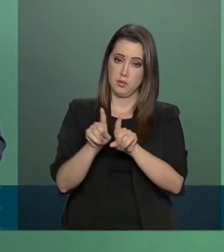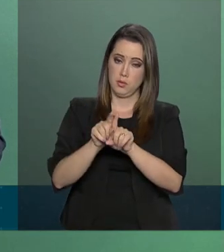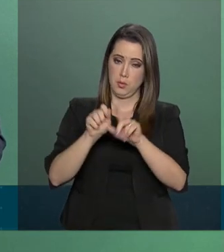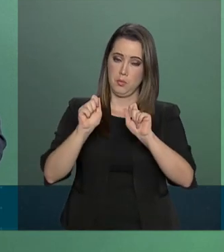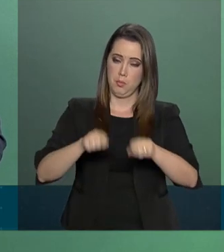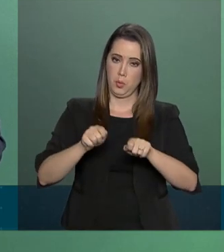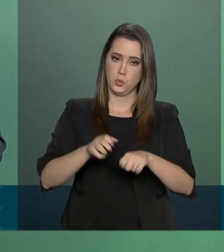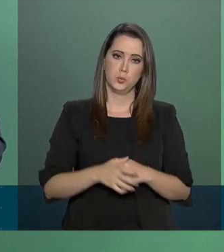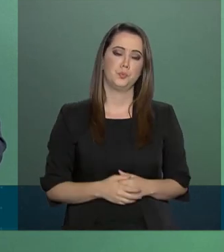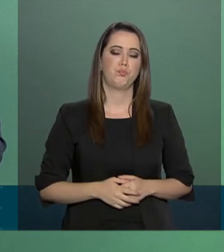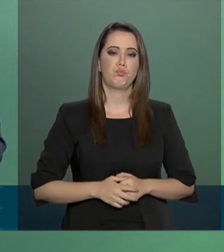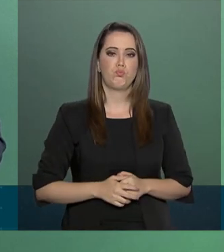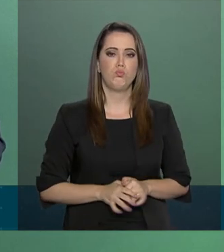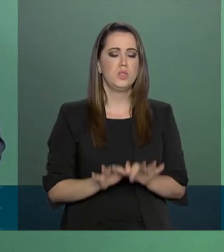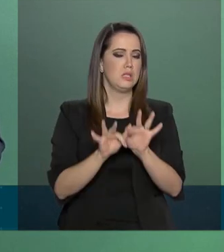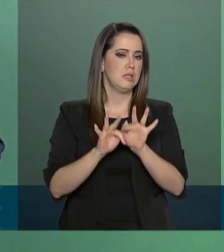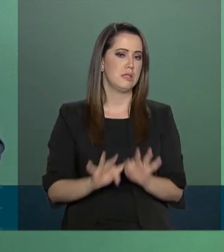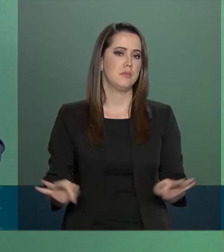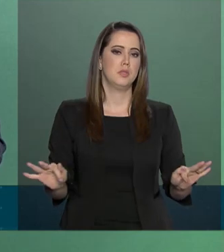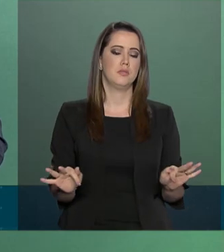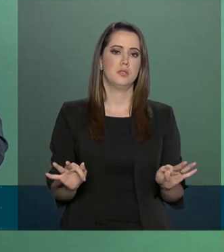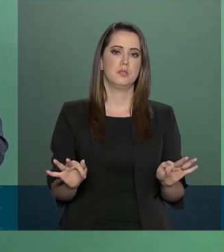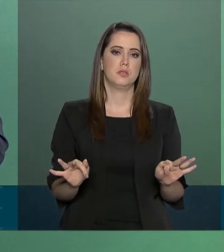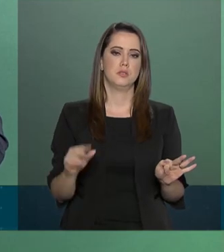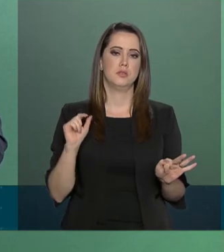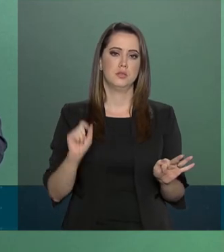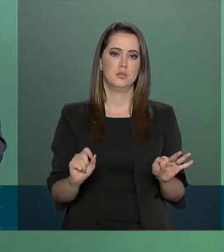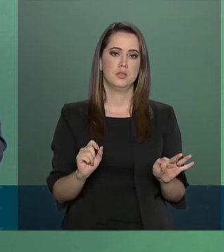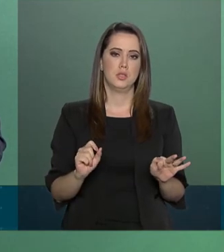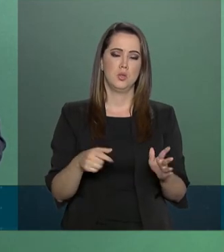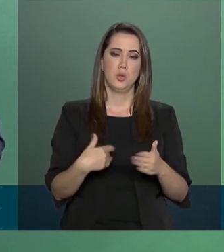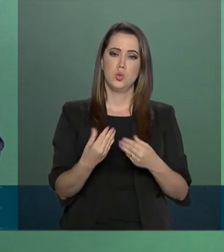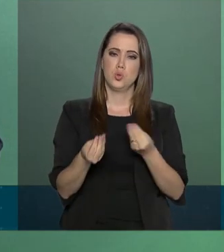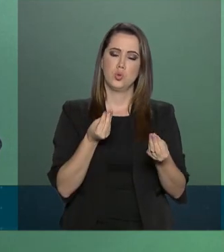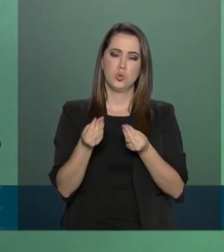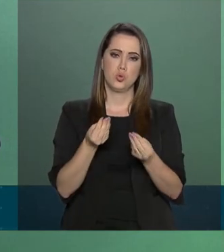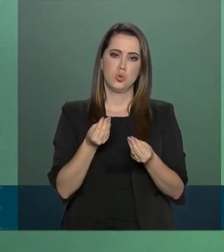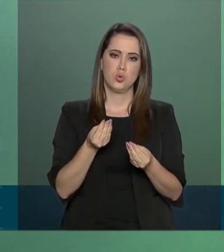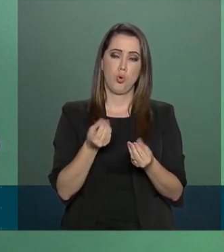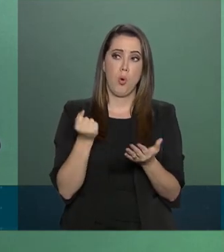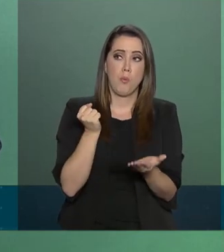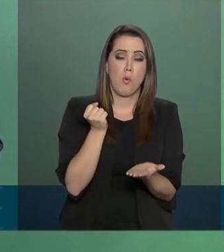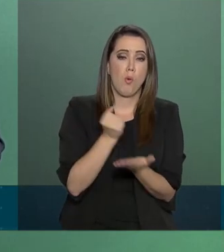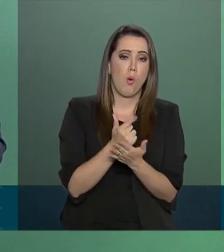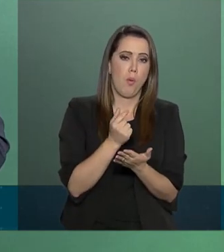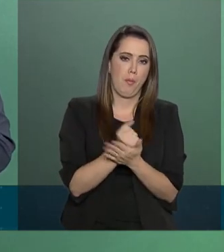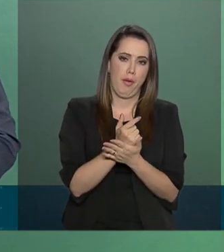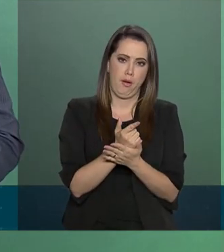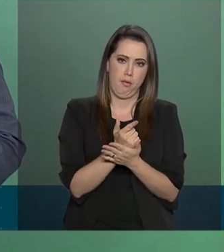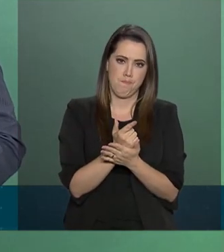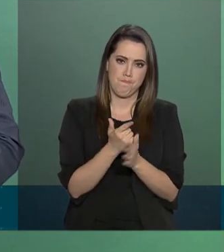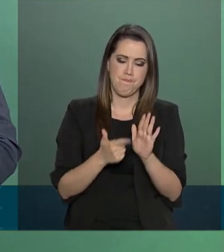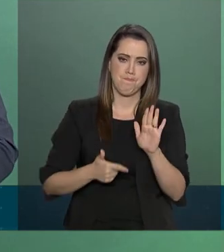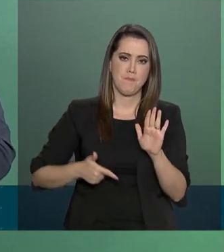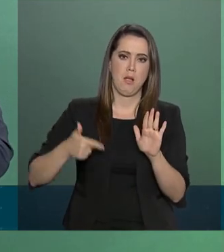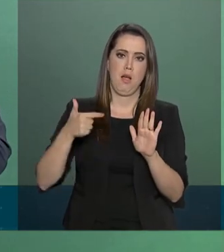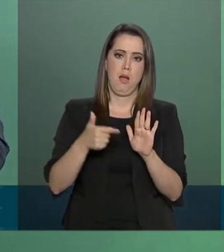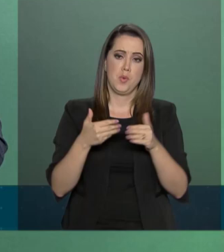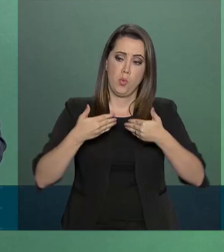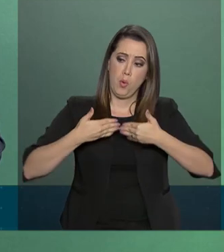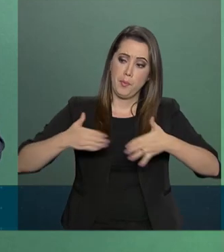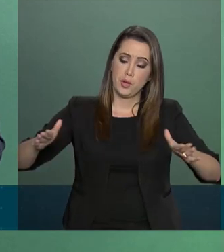ainda, desburocratização do procedimento de importação com abertura do